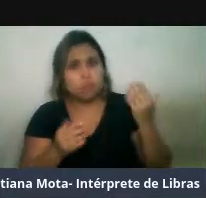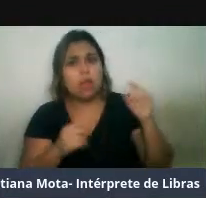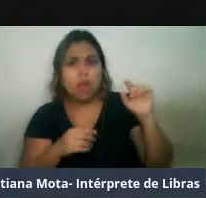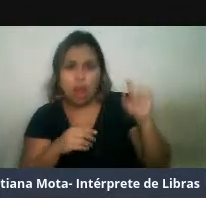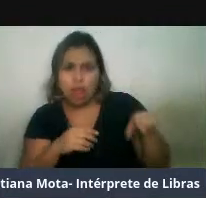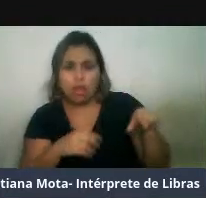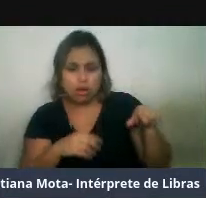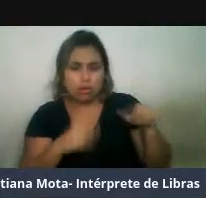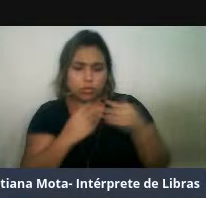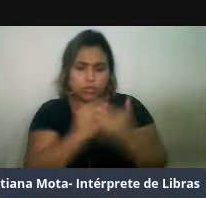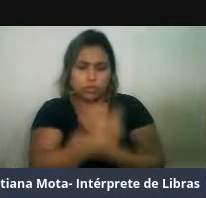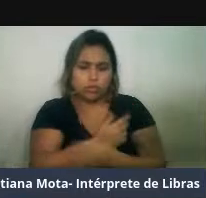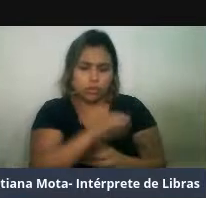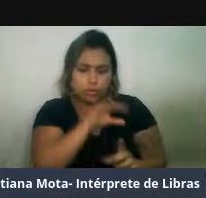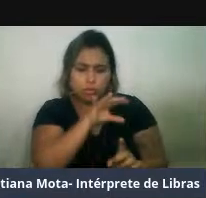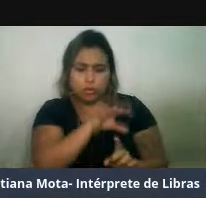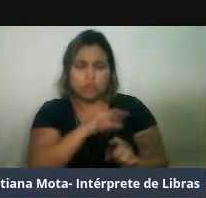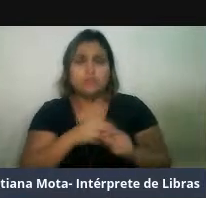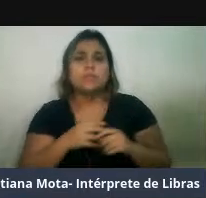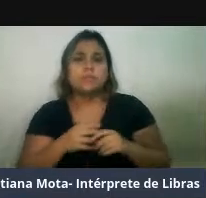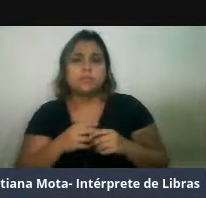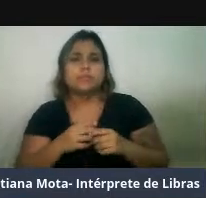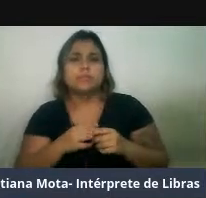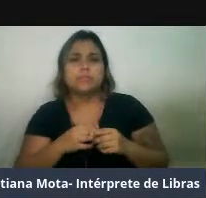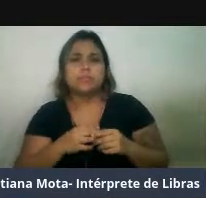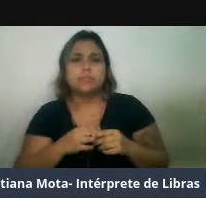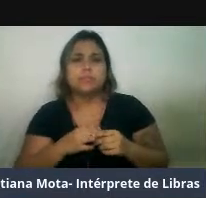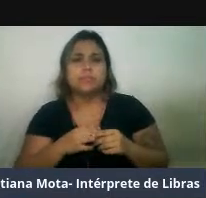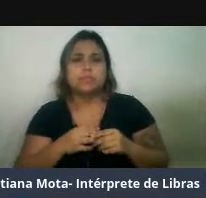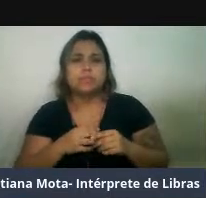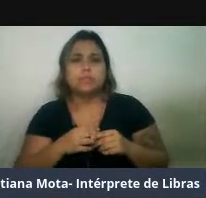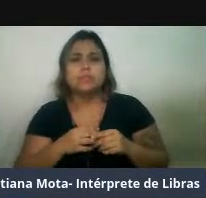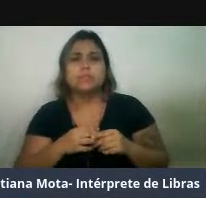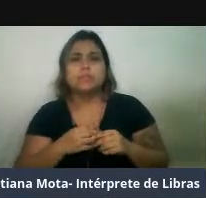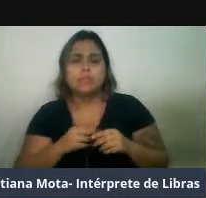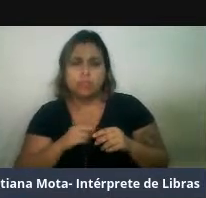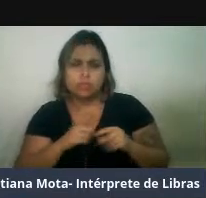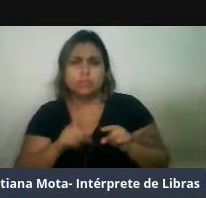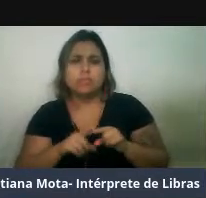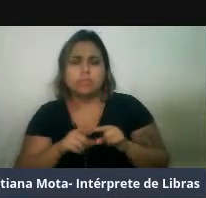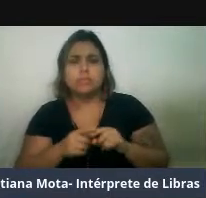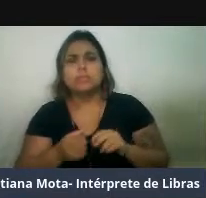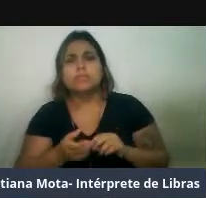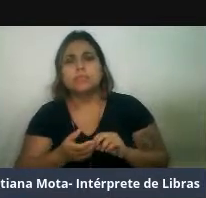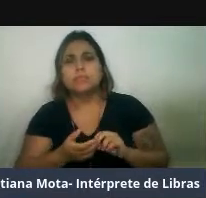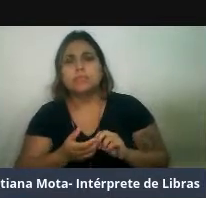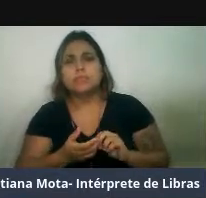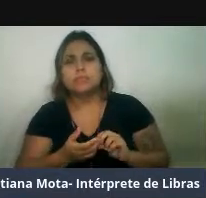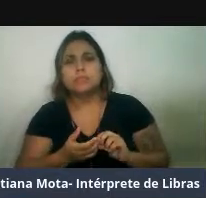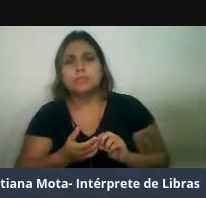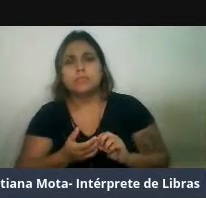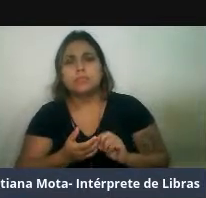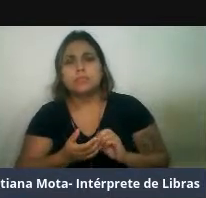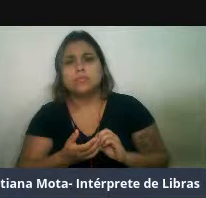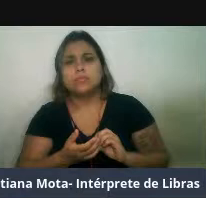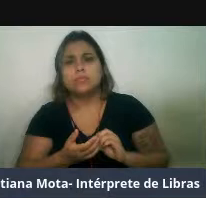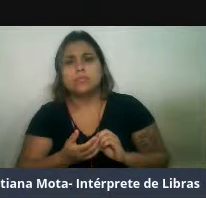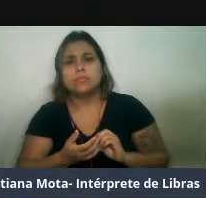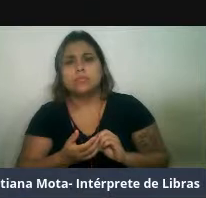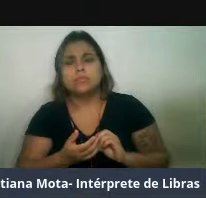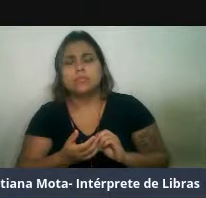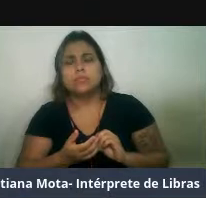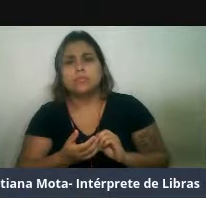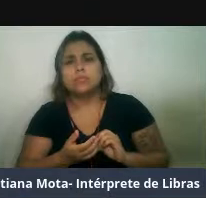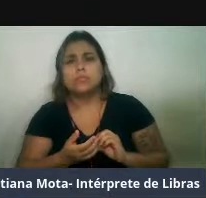aqui a gente ainda tem aqui monarcus monarcus aqui na região do Mediterrâneo, pouco adaptadas à presença humana, né, com todas as